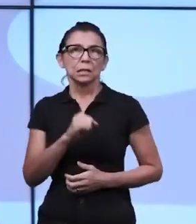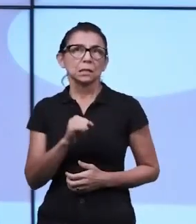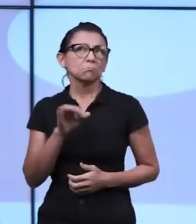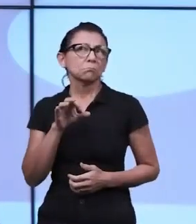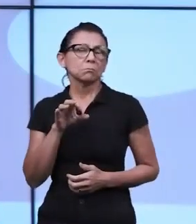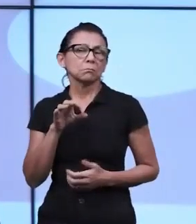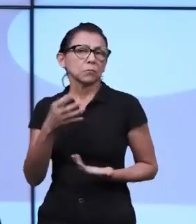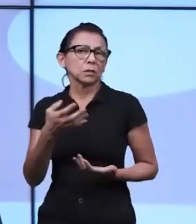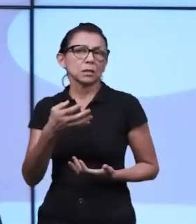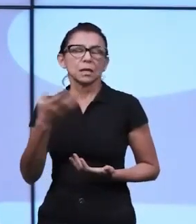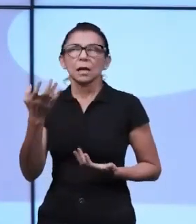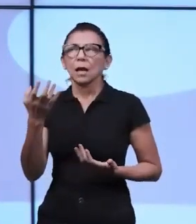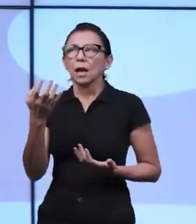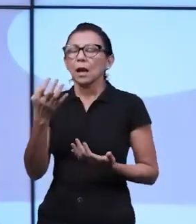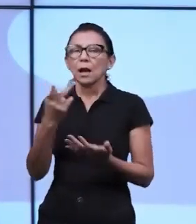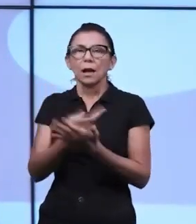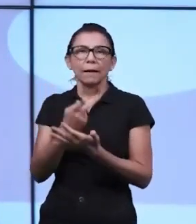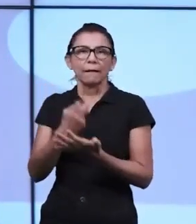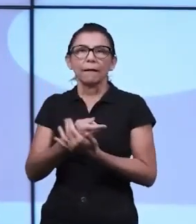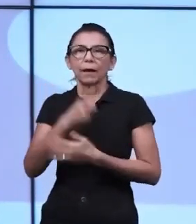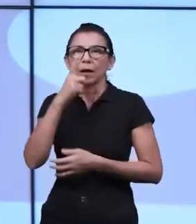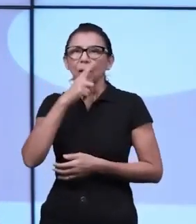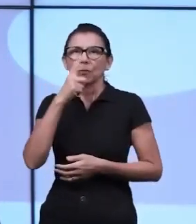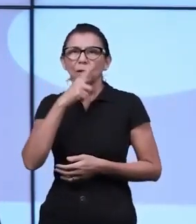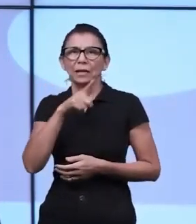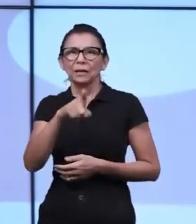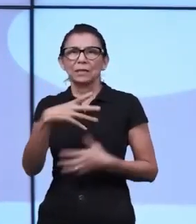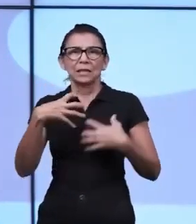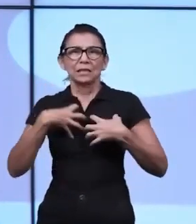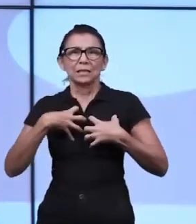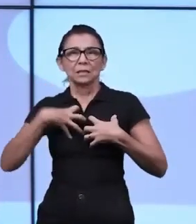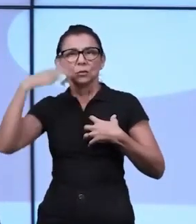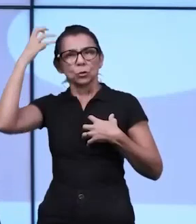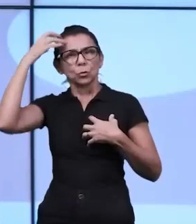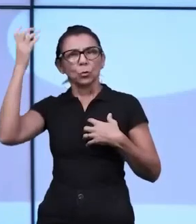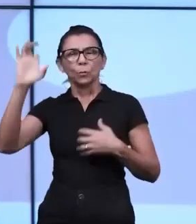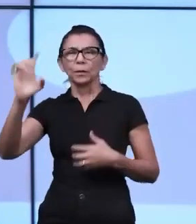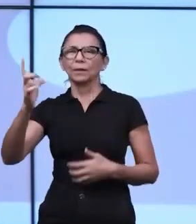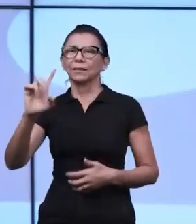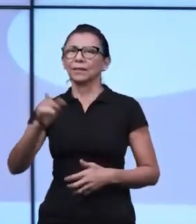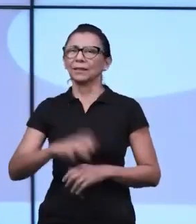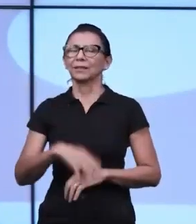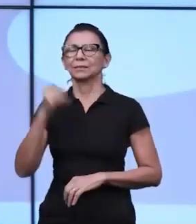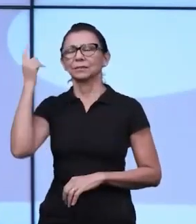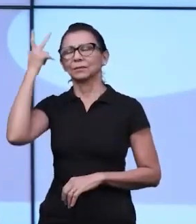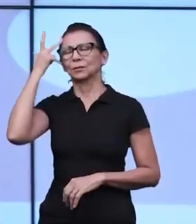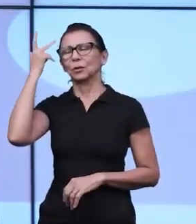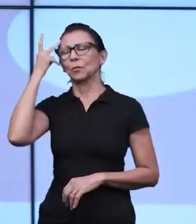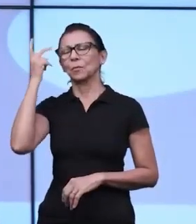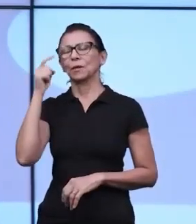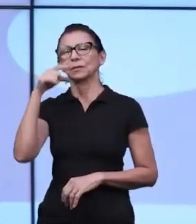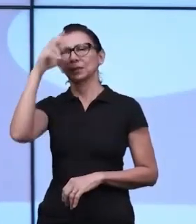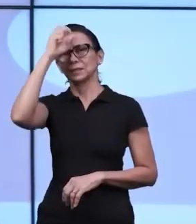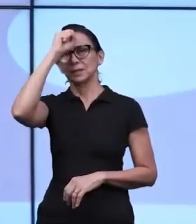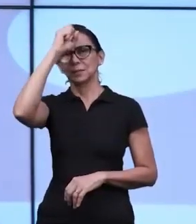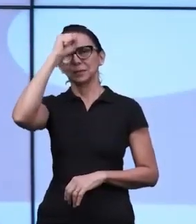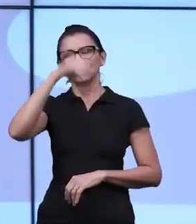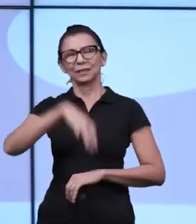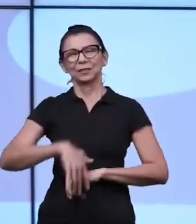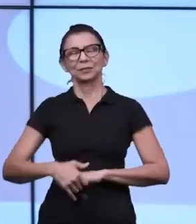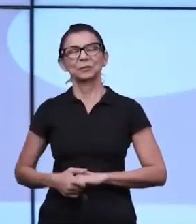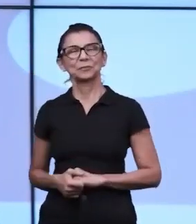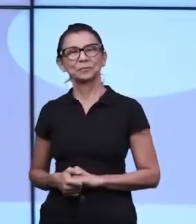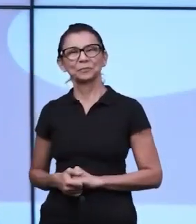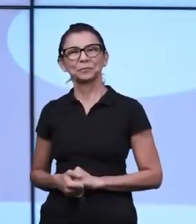dia você fizer alguma coisa que, às vezes, não tenha dado certo. É um aprendizado de todos e você está fazendo o melhor que você